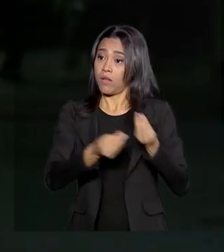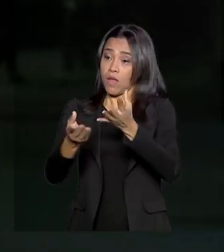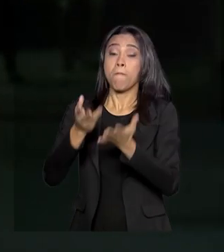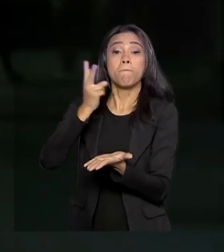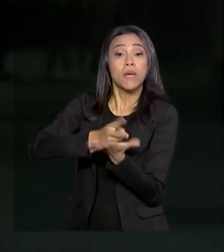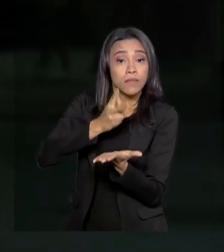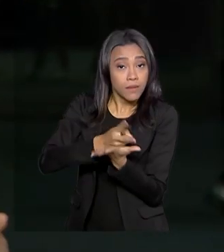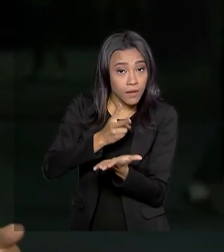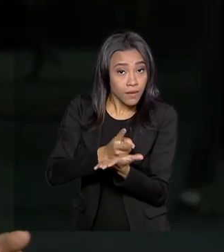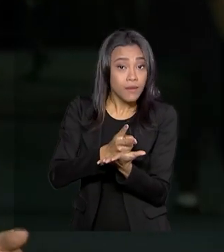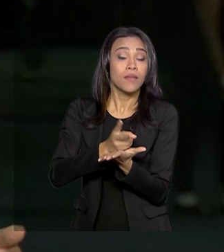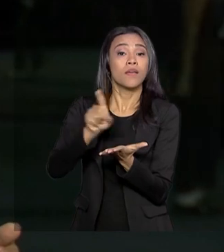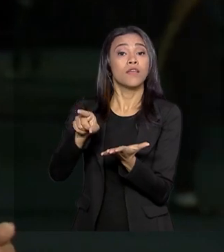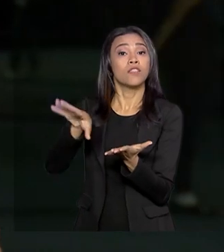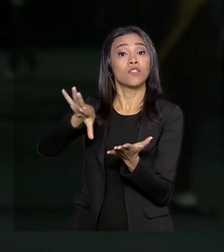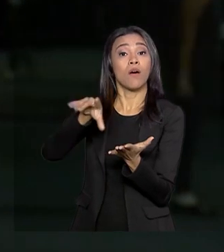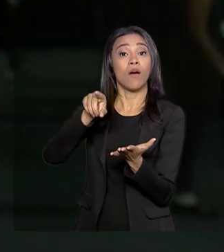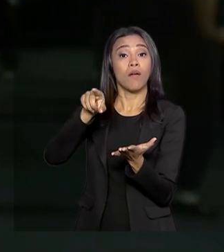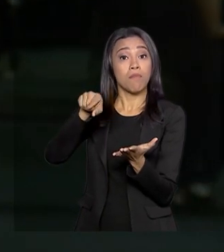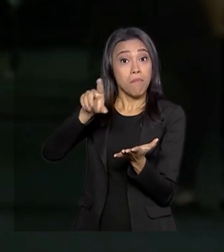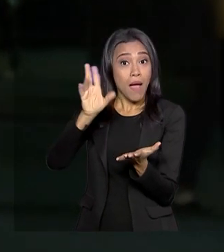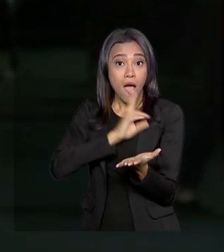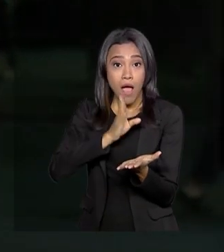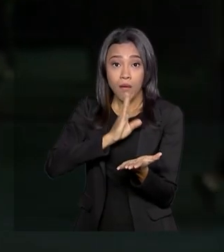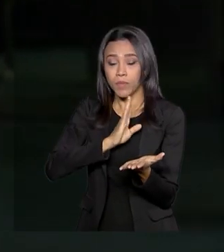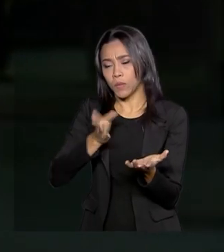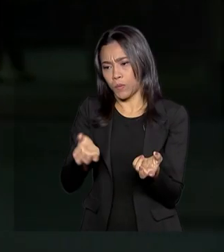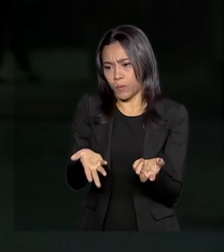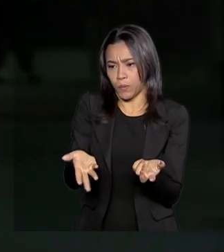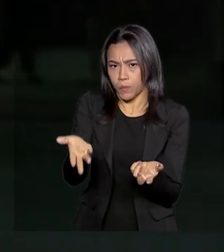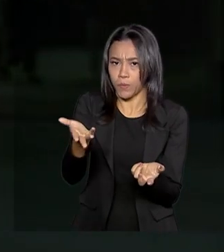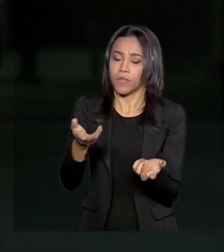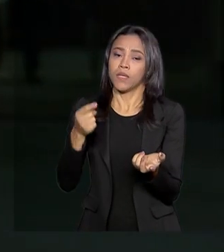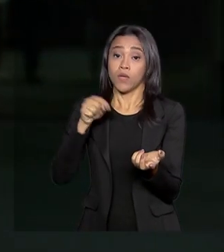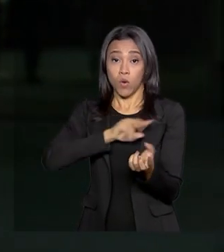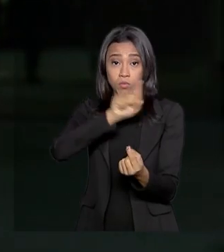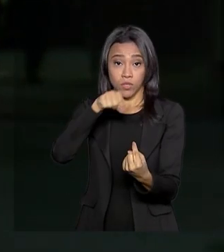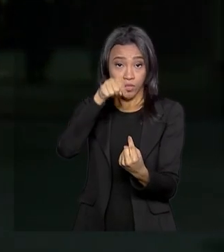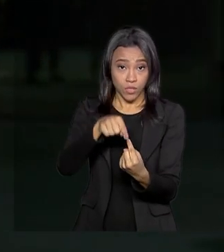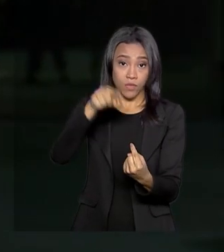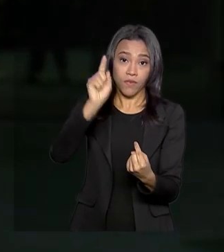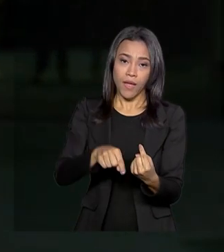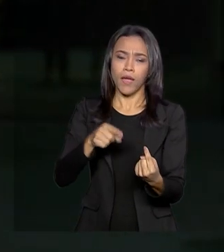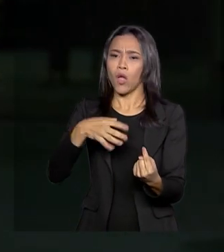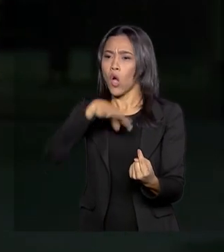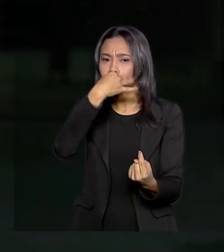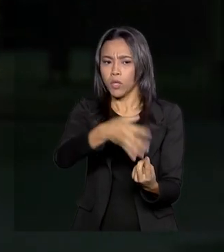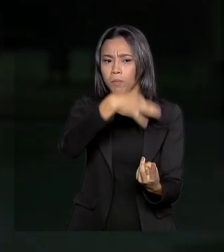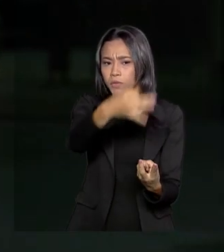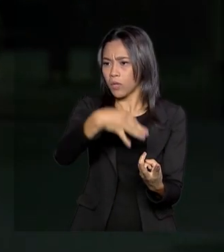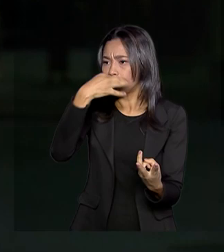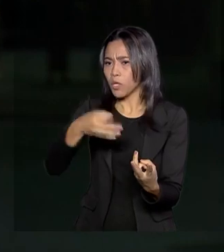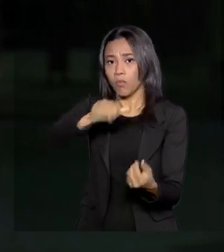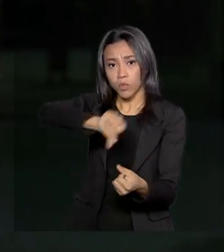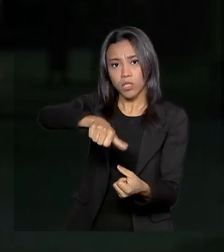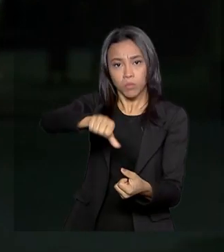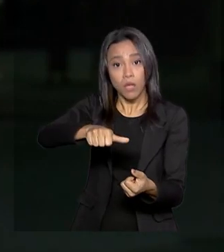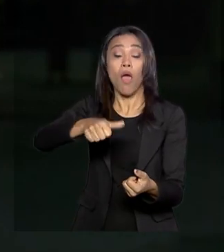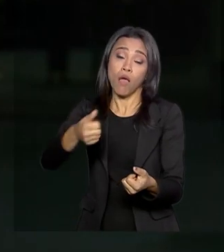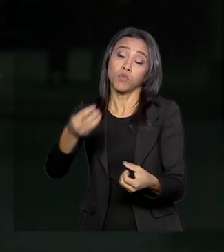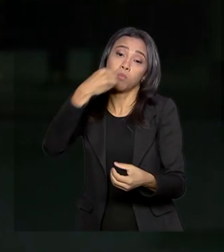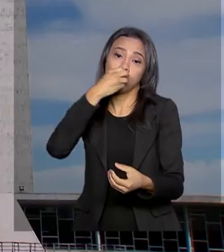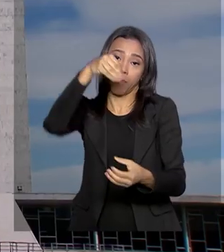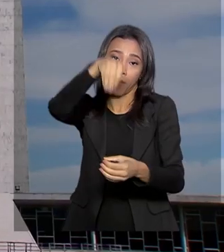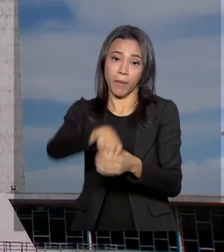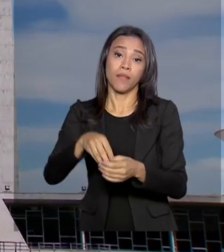senadores e entraria em vigor com mais rapidez. A ideia é incluir todas as sugestões de mudanças nessa nova